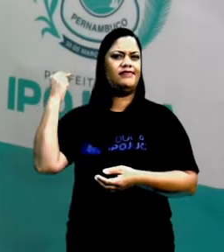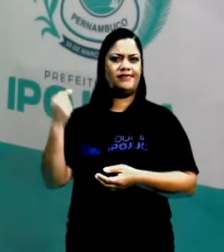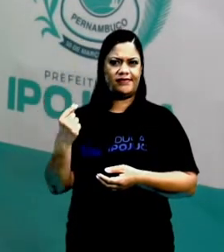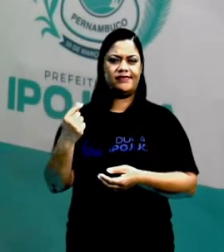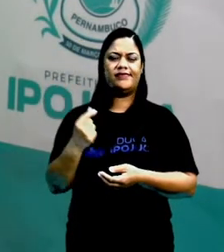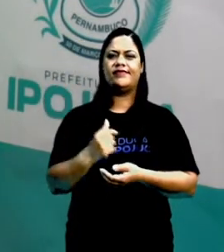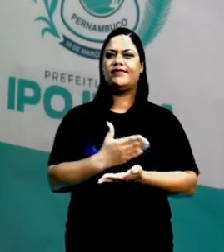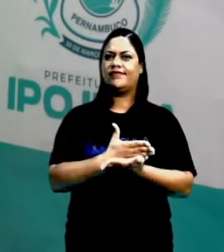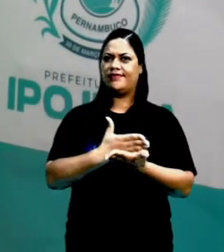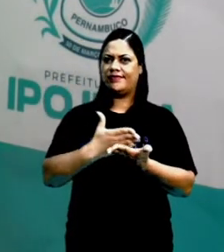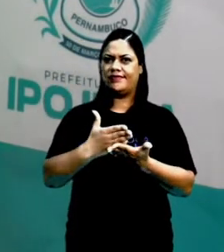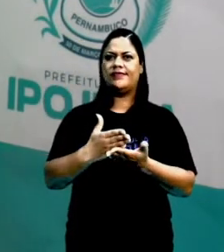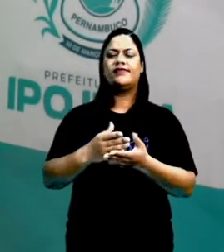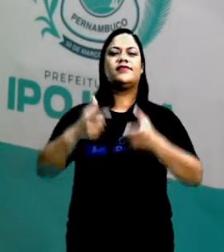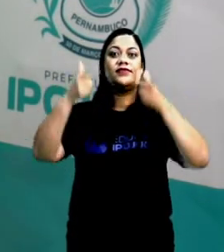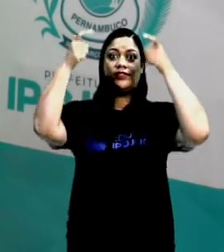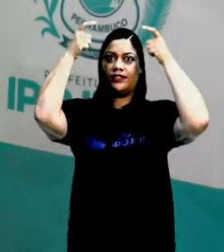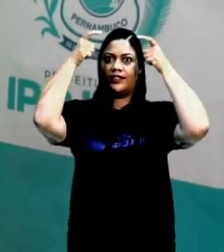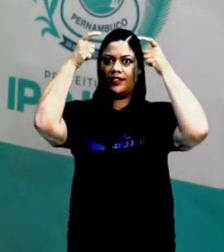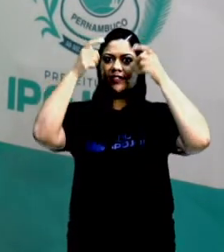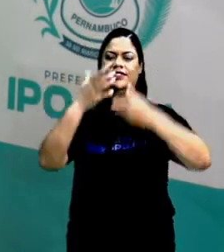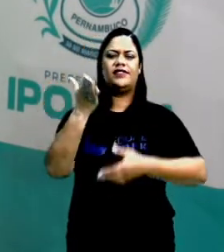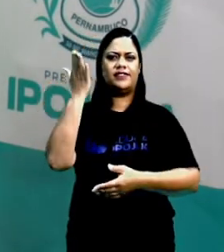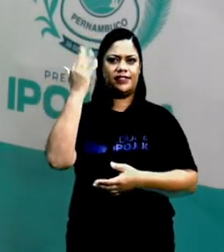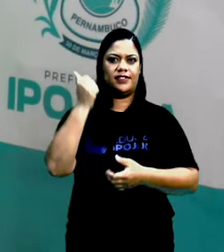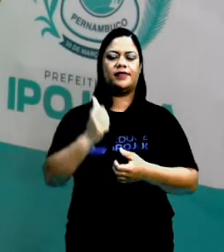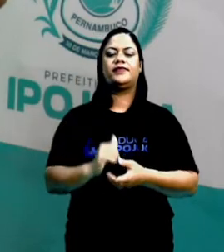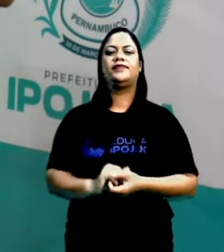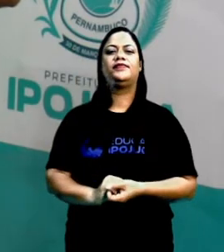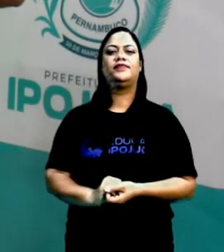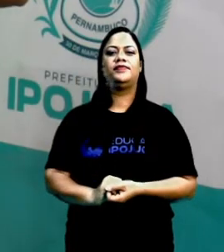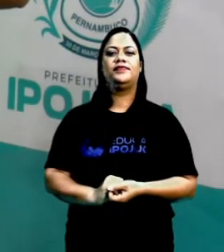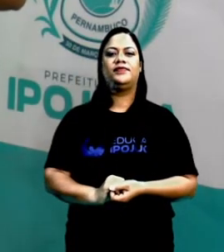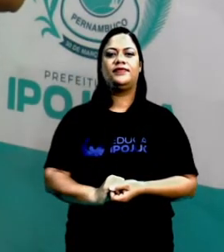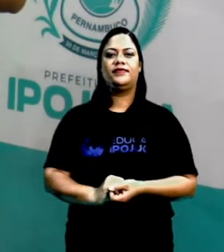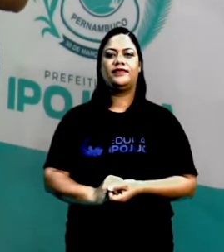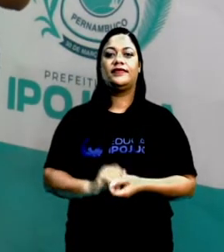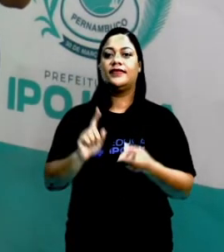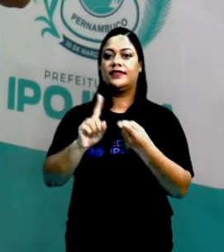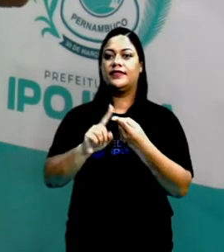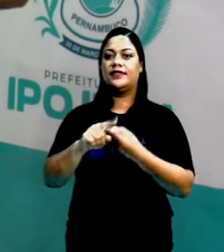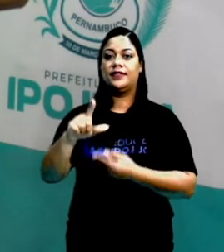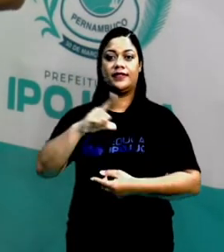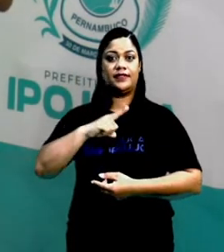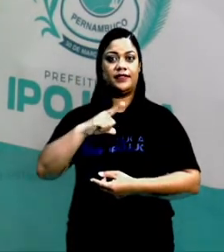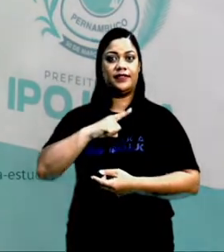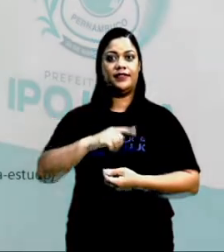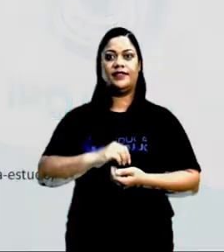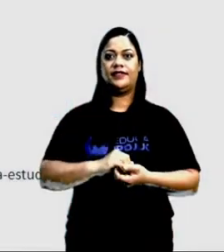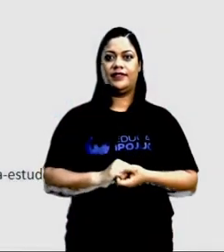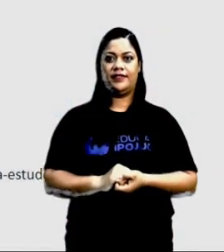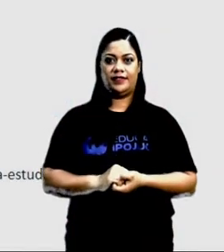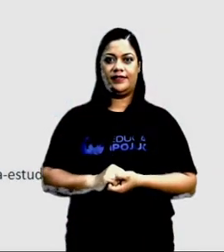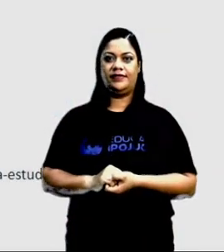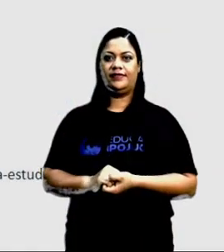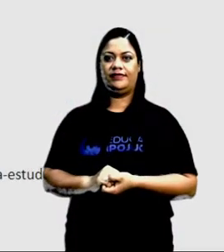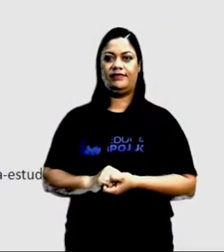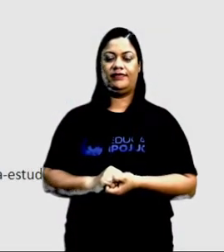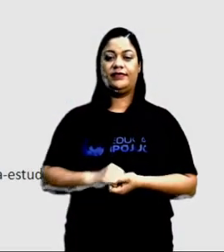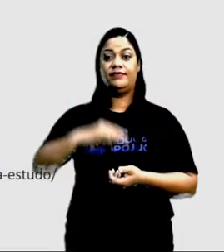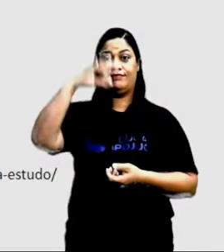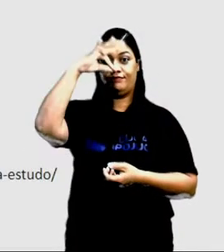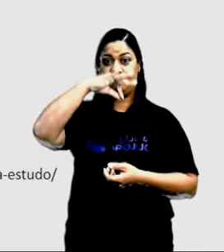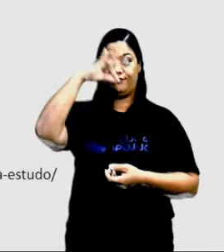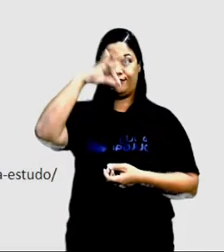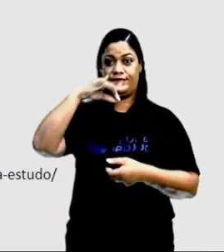desde a época dos reis, né? Que a gente sabe que estão lá. A gente também tem o Machu Picchu, que é lá no